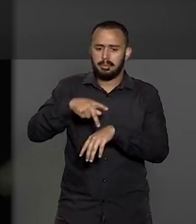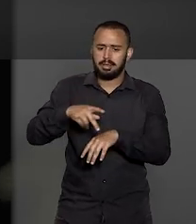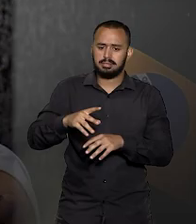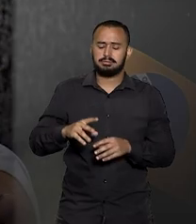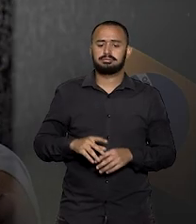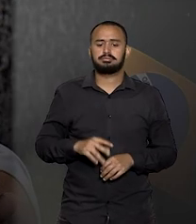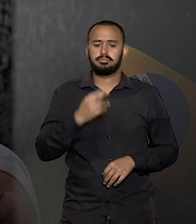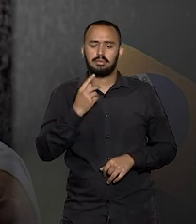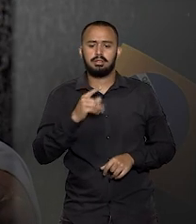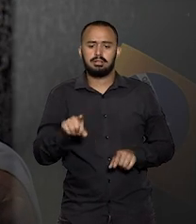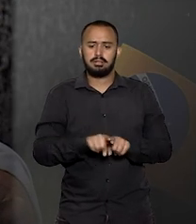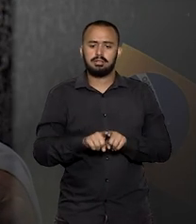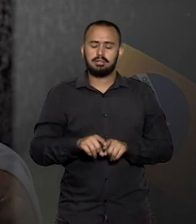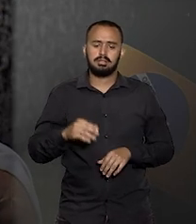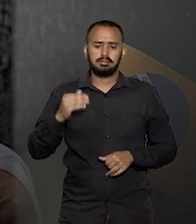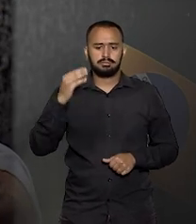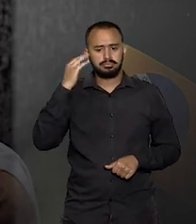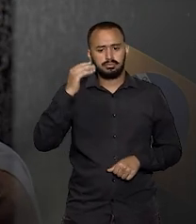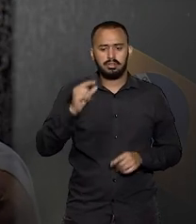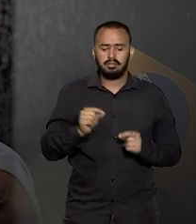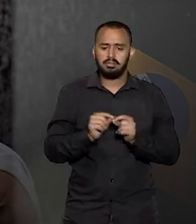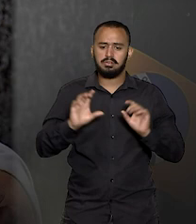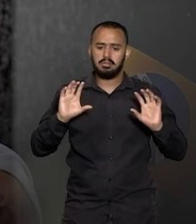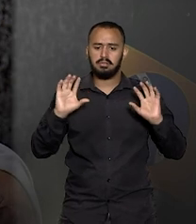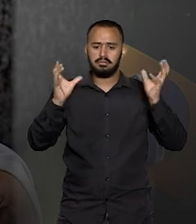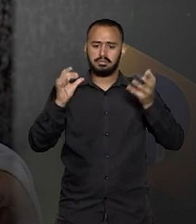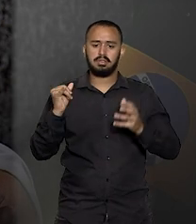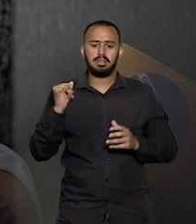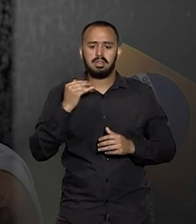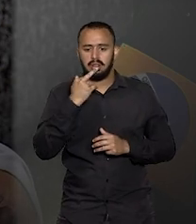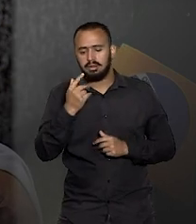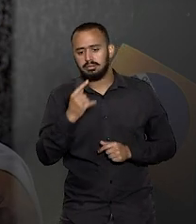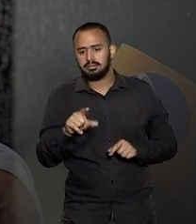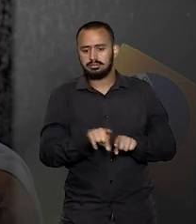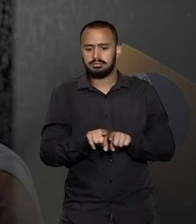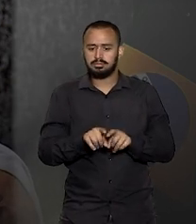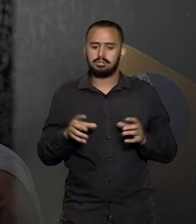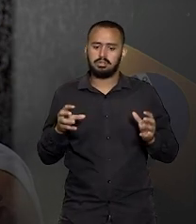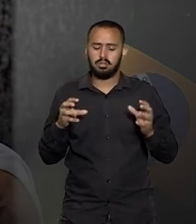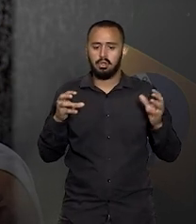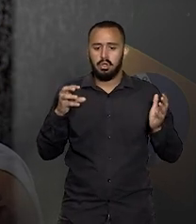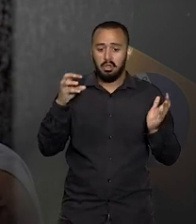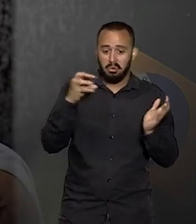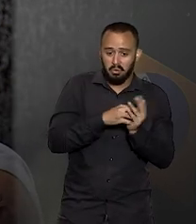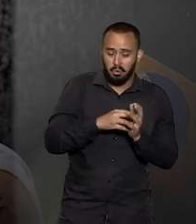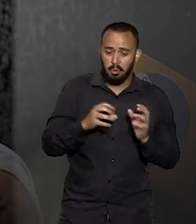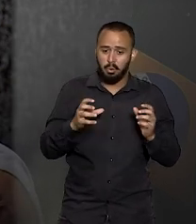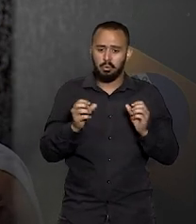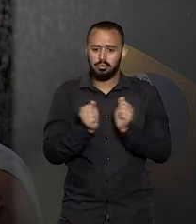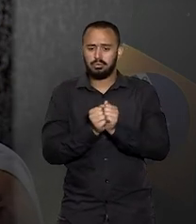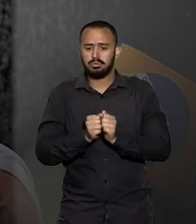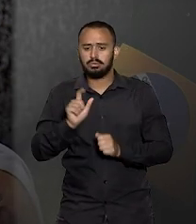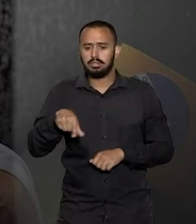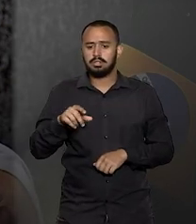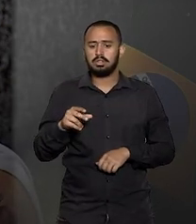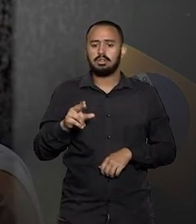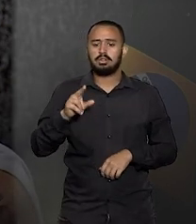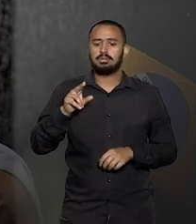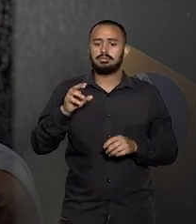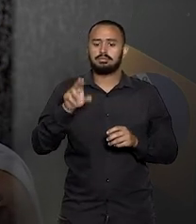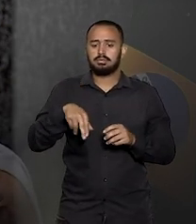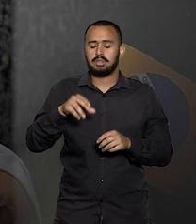acadêmico. Ativa participante de eventos internacionais, integra o Conselho Consultivo da Rede Mundial de